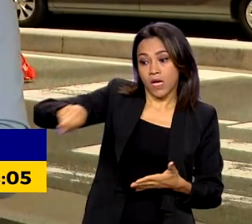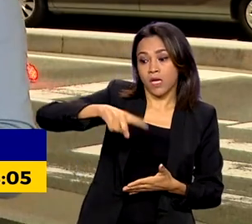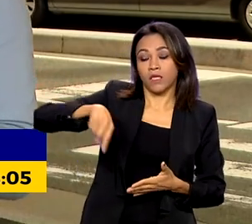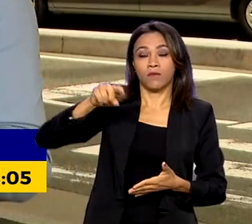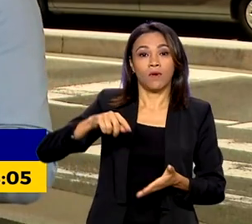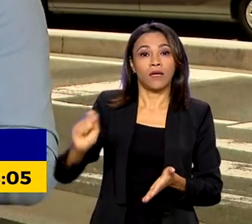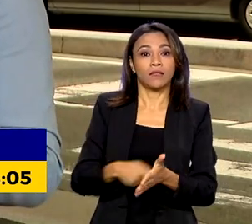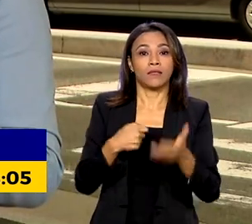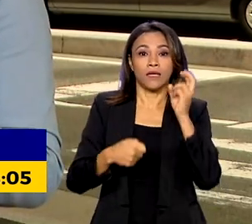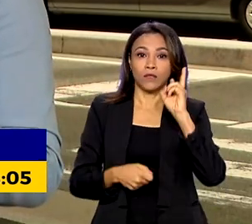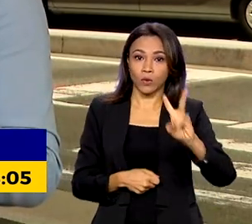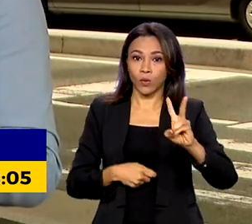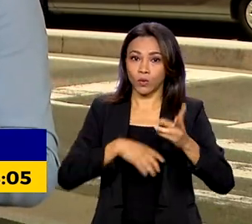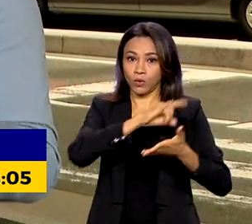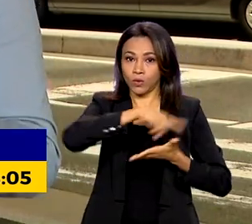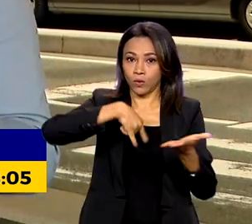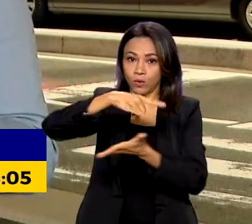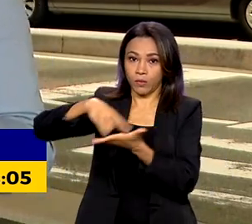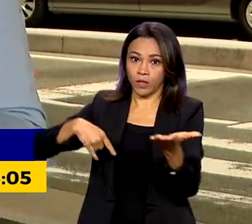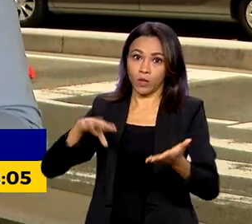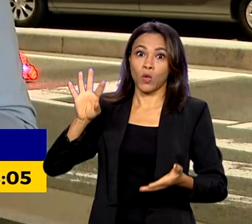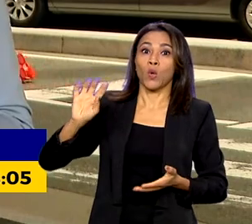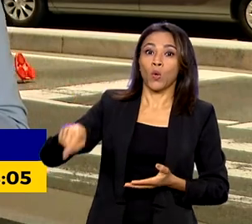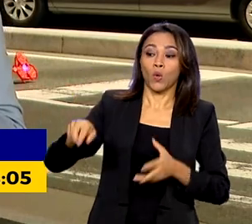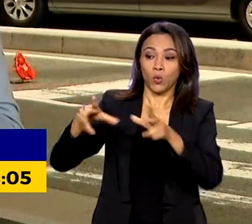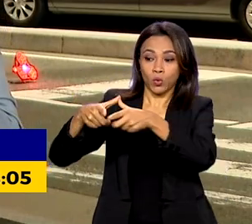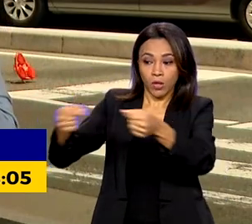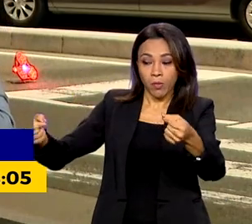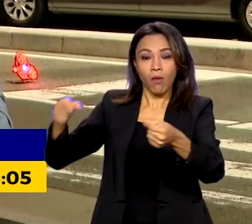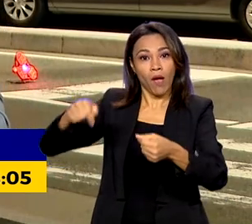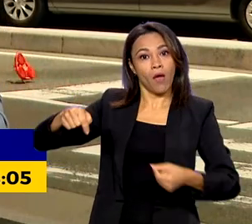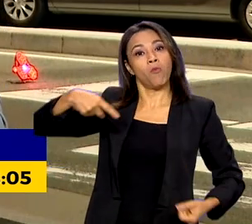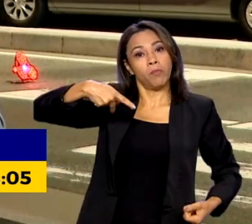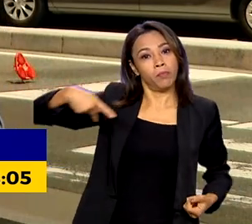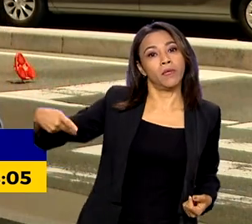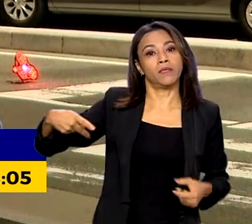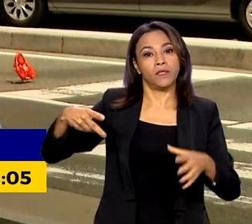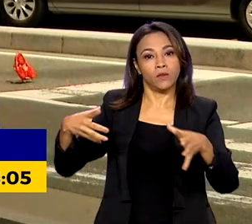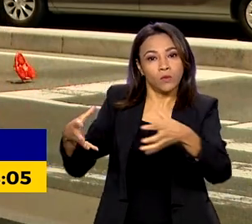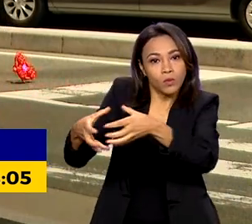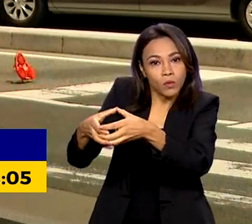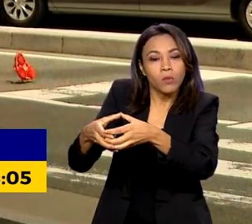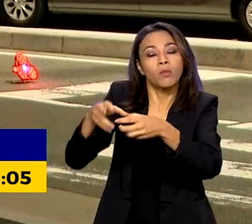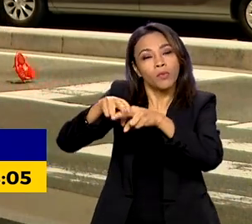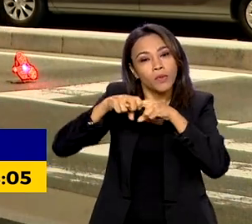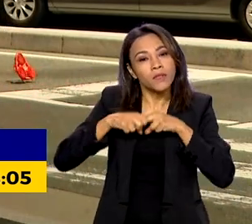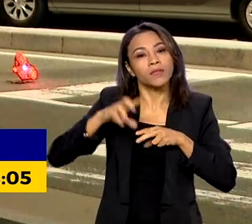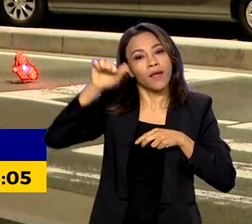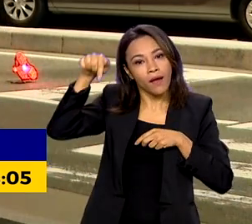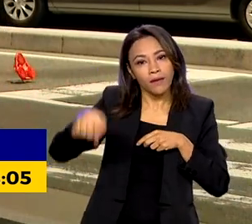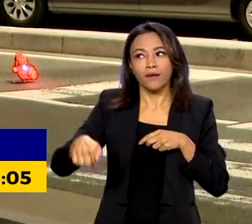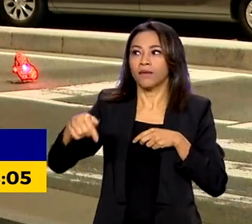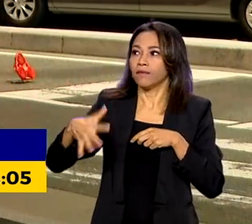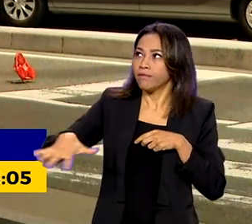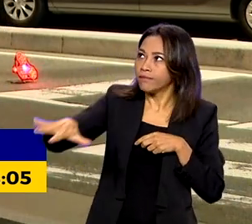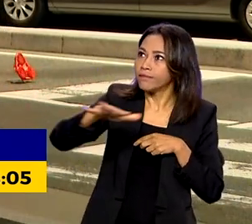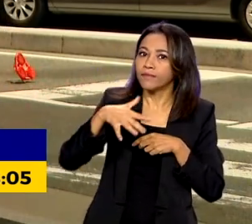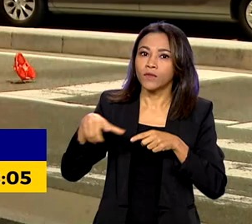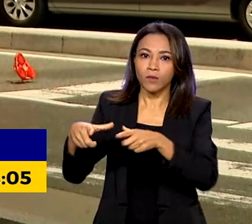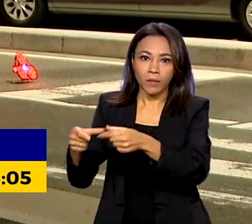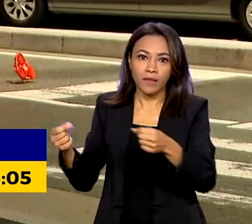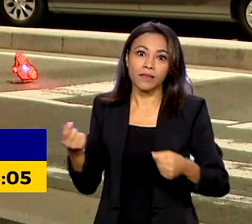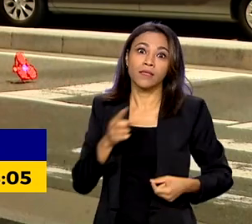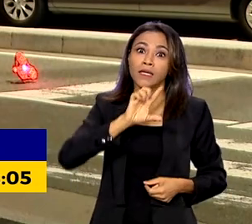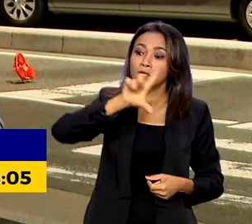O Japão ocupa a presidência de turno do G7, por isso a cúpula está sendo realizada aqui no país. E a escolha de